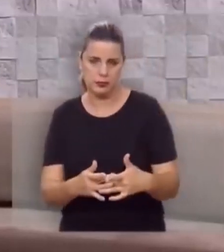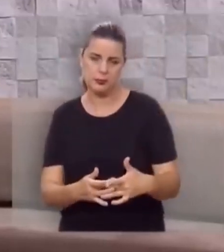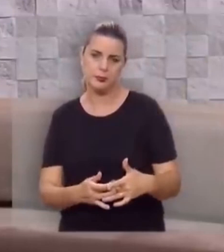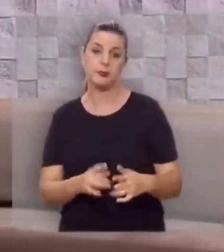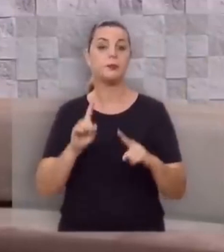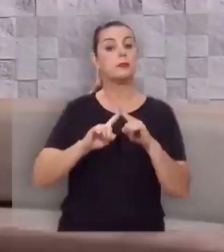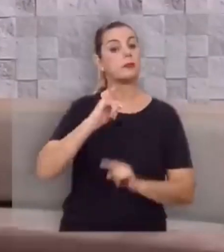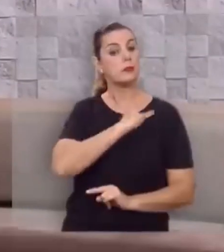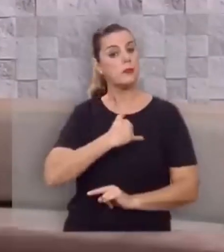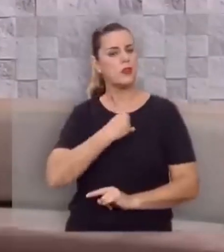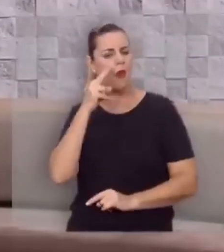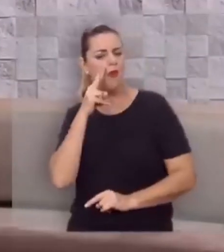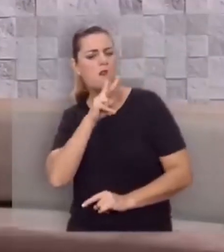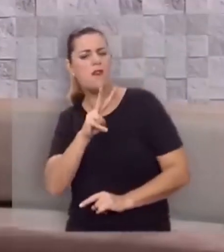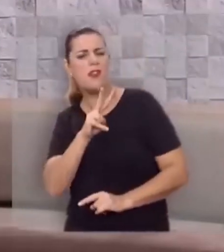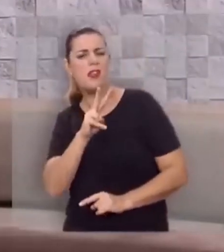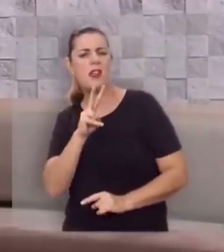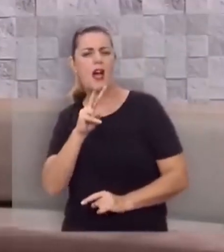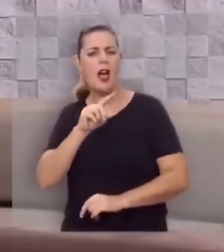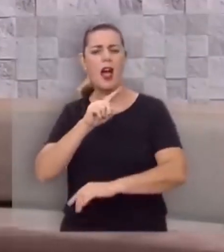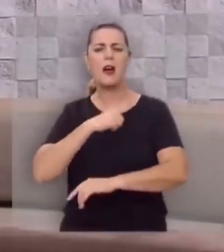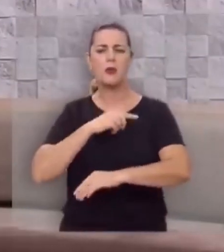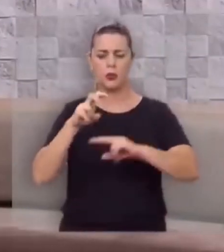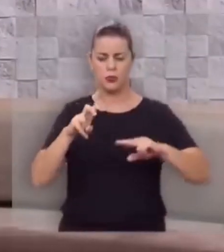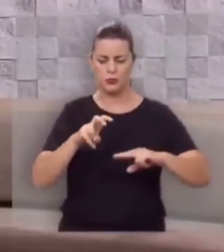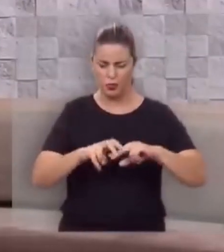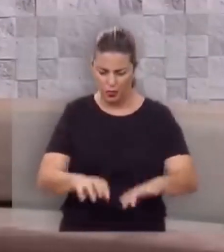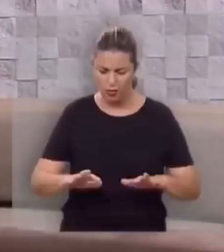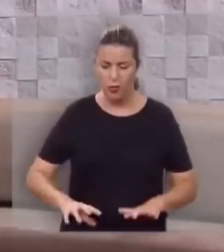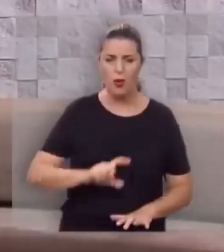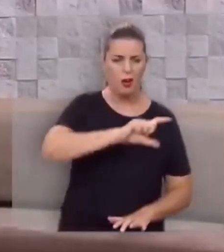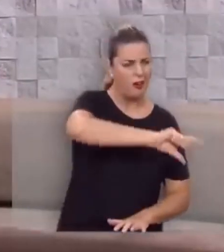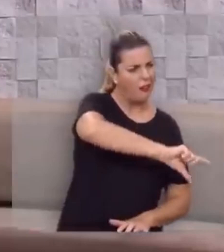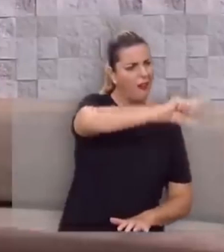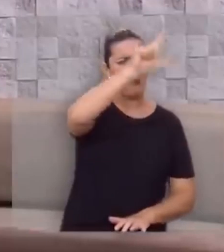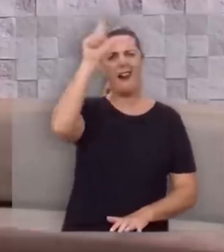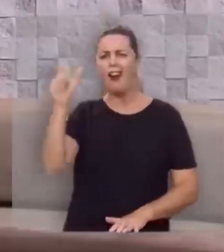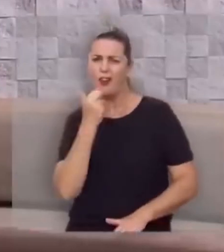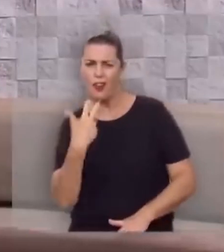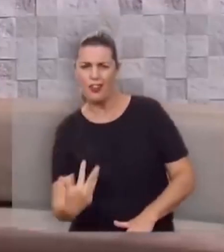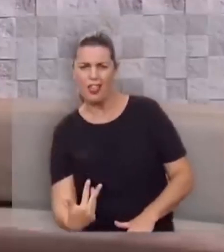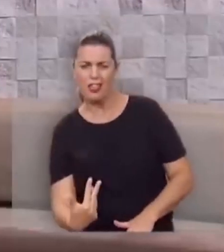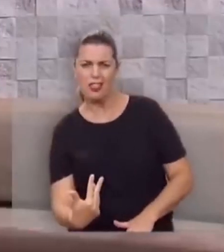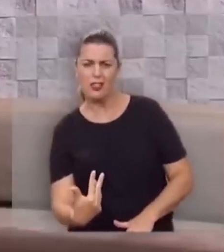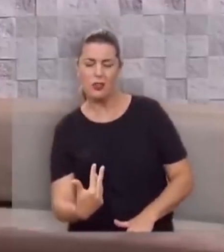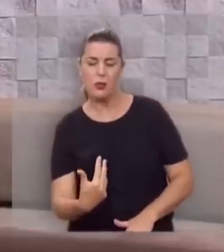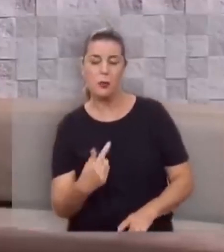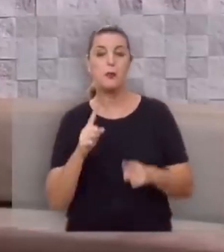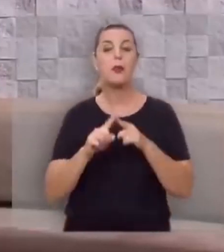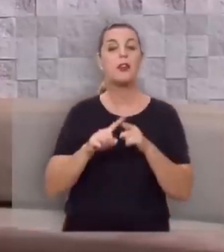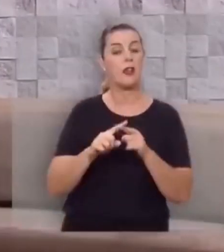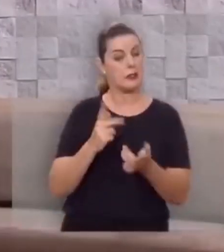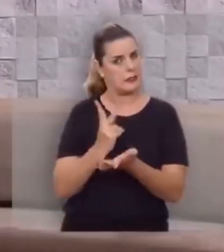João vê ao redor do trono um arco-íris. Via de regra, o arco-íris vem depois da